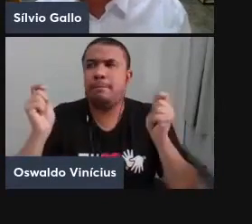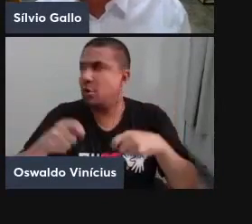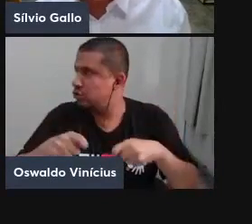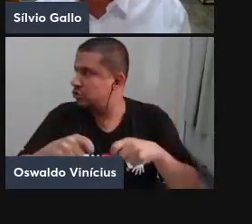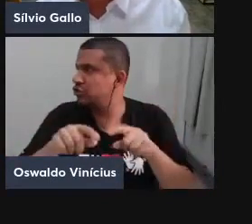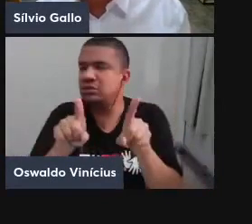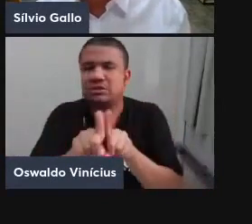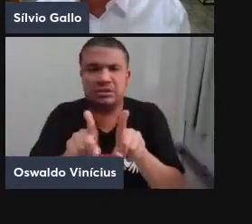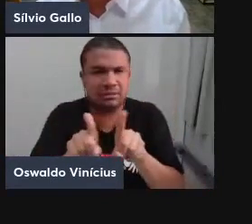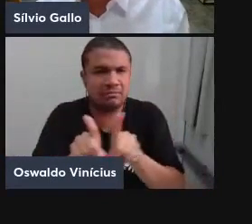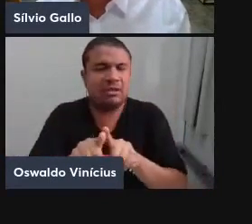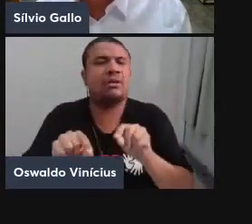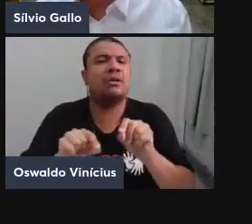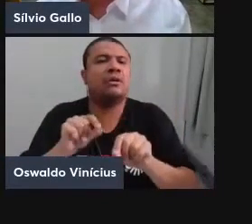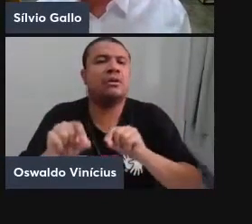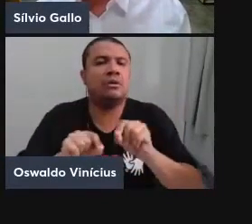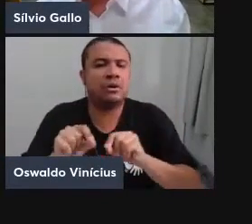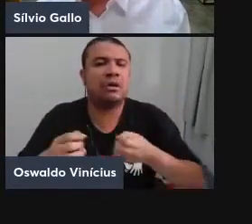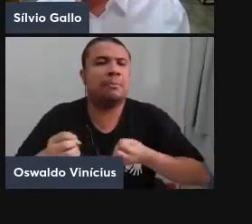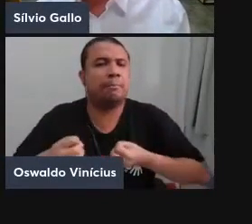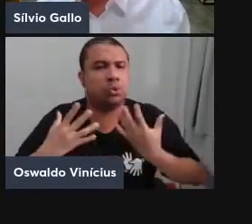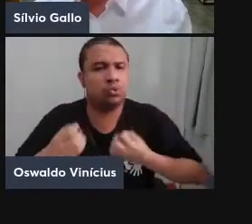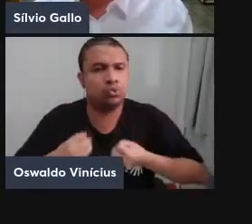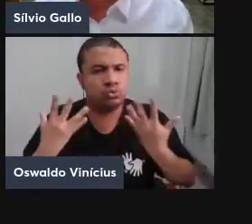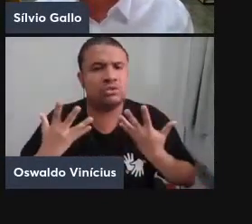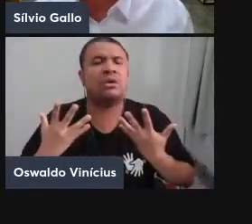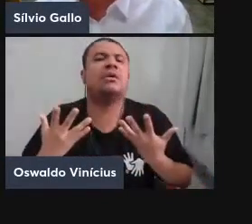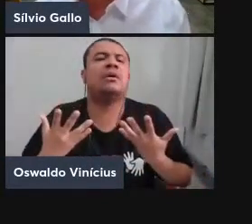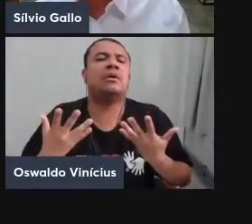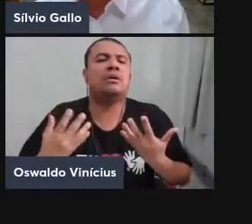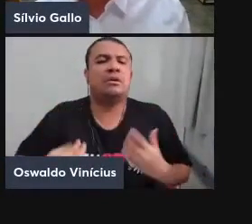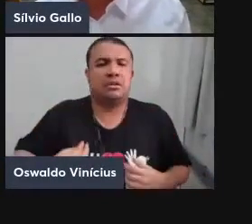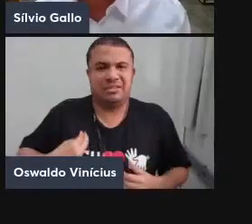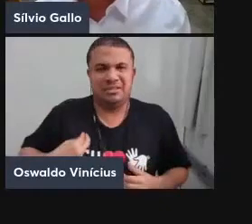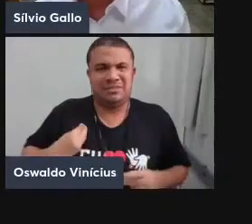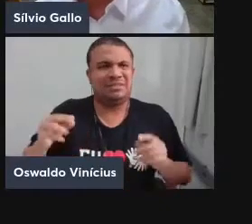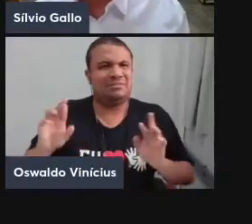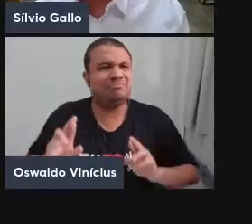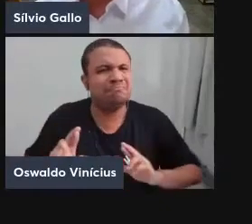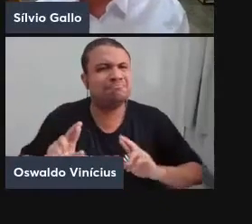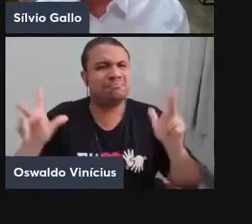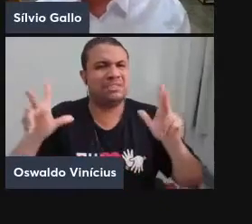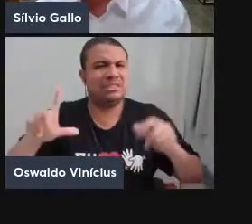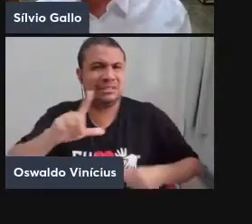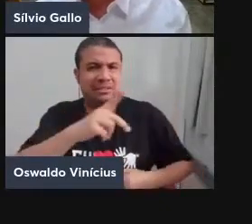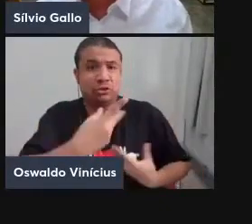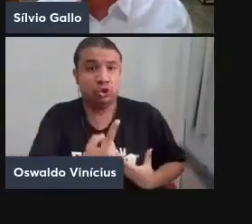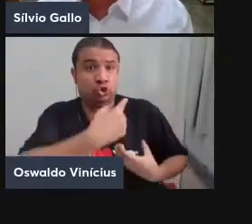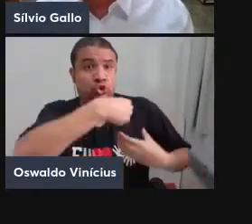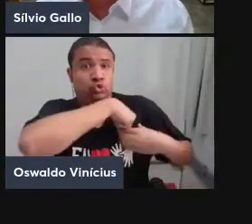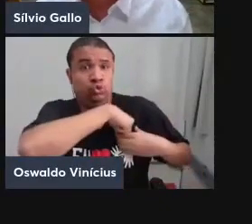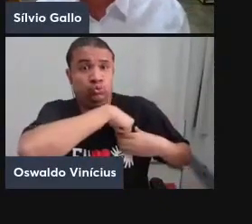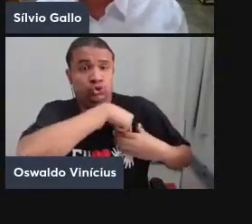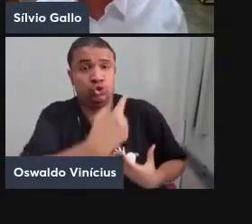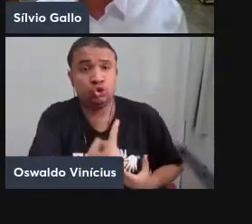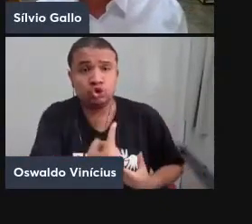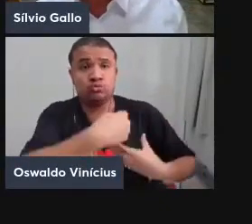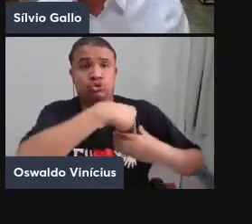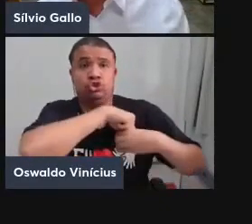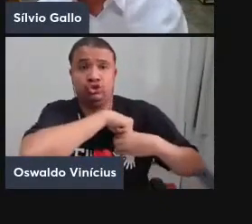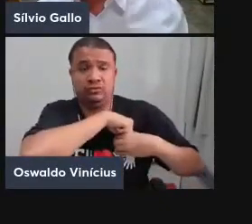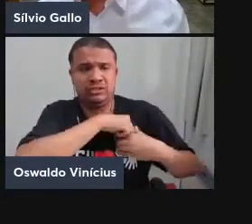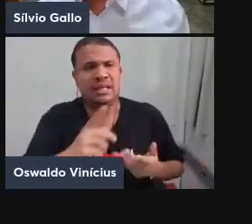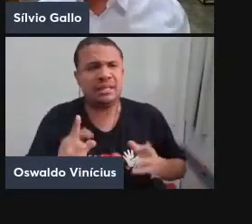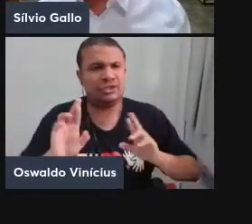a produção dessas vidas singulares, dessas subjetividades singulares e múltiplas